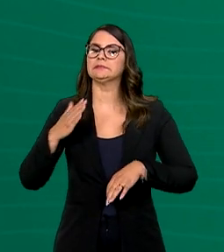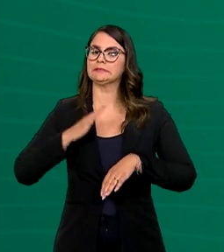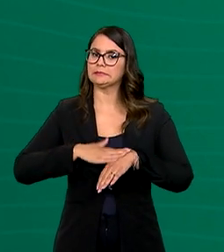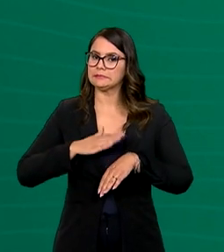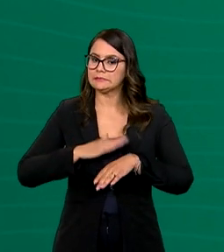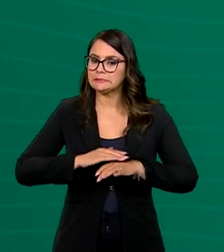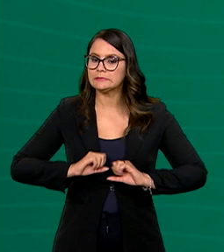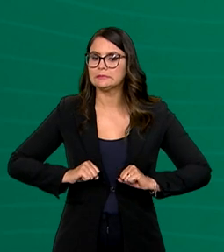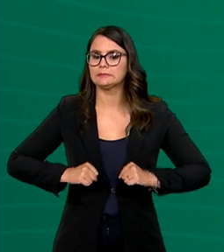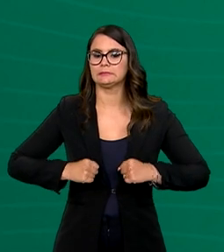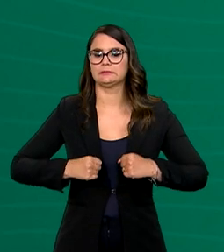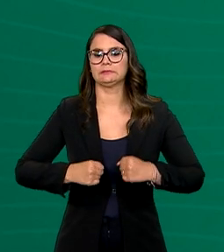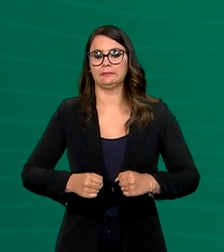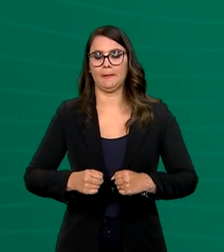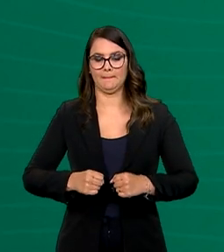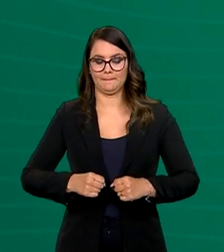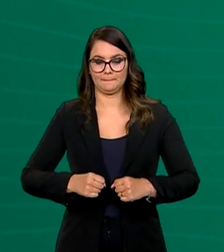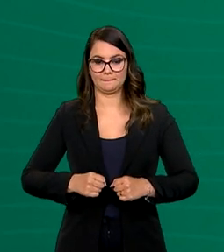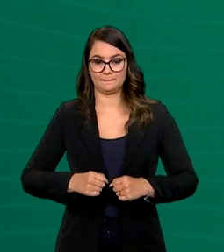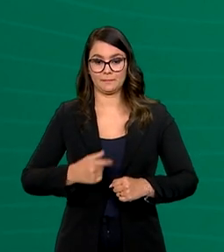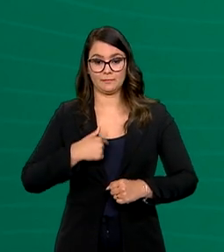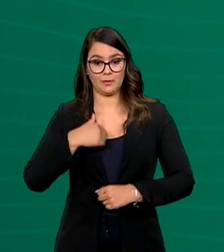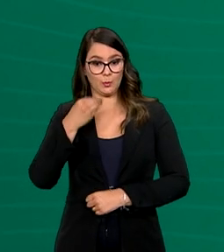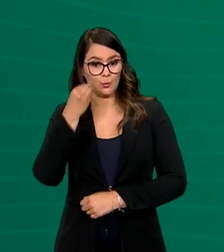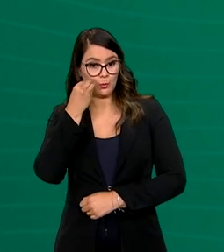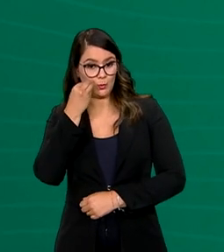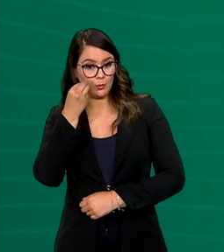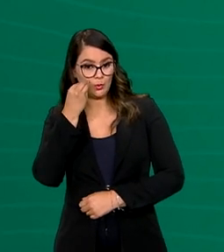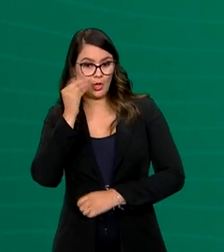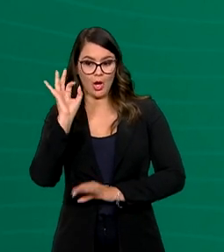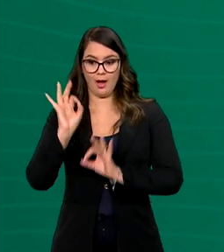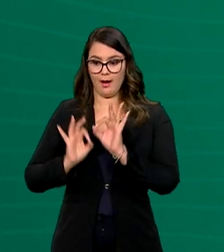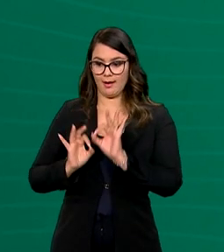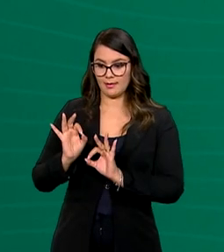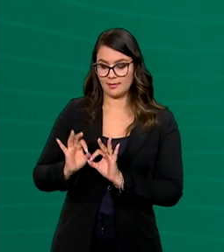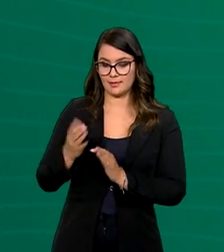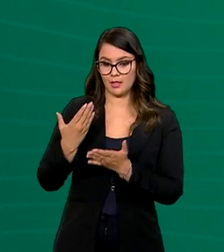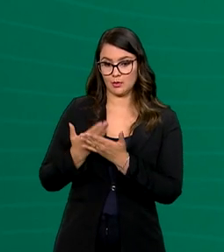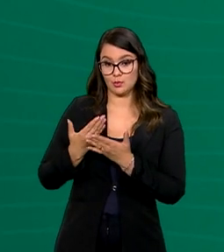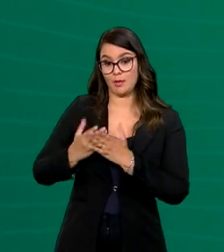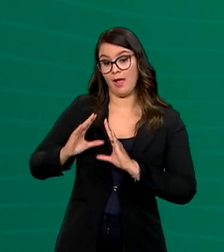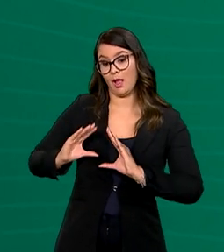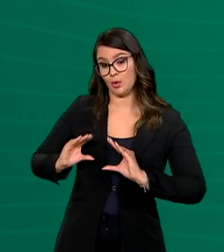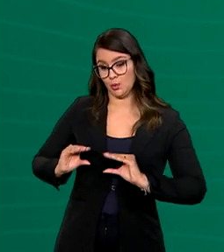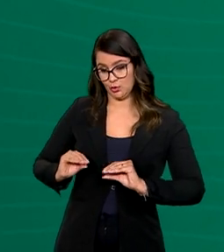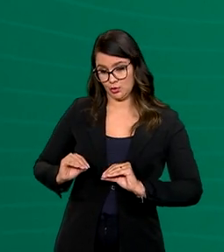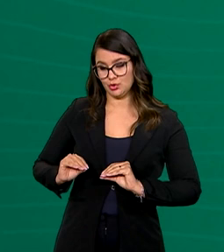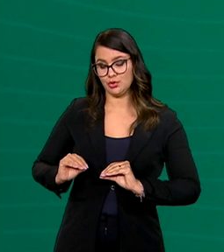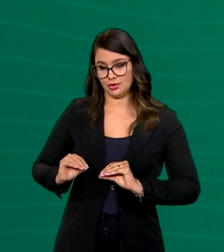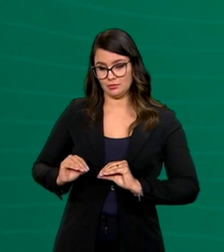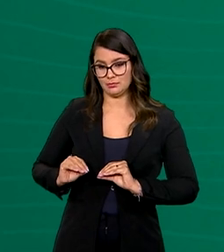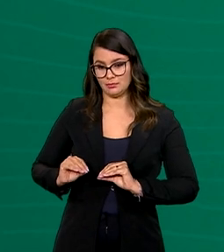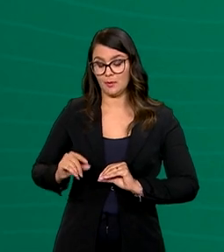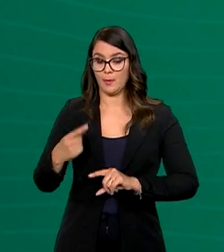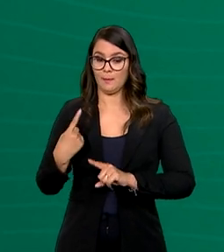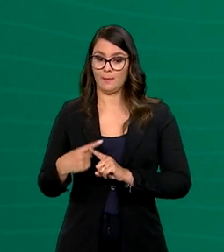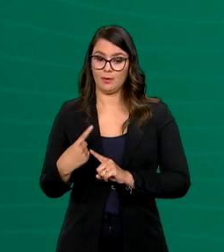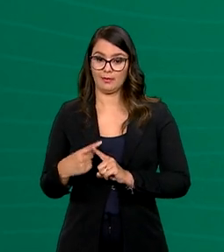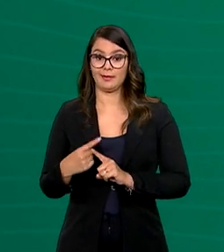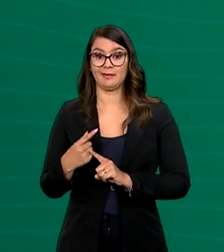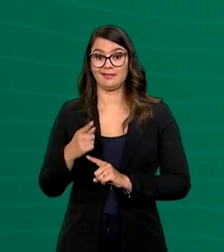e eu tento fazer meu planejamento de estudo à noite. E quando você tem